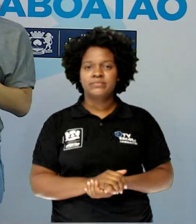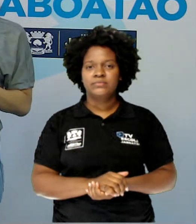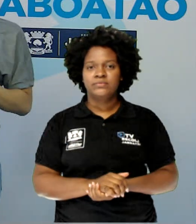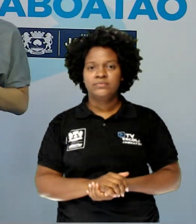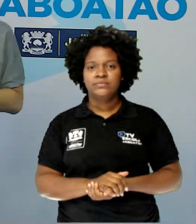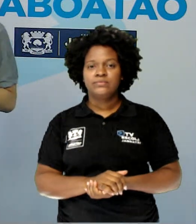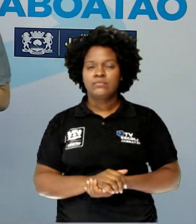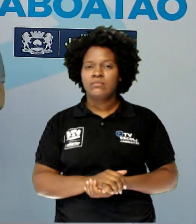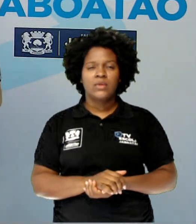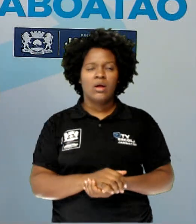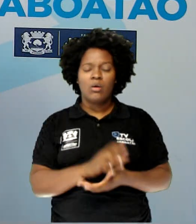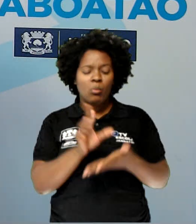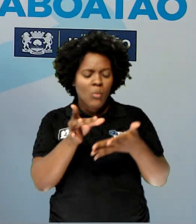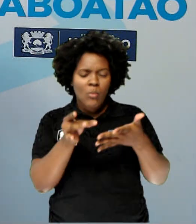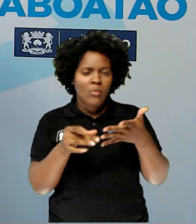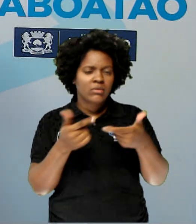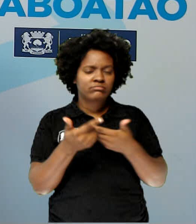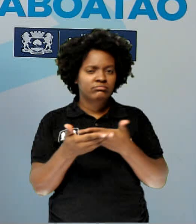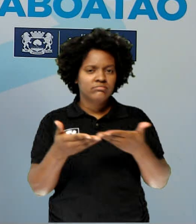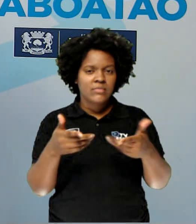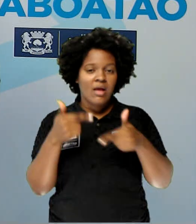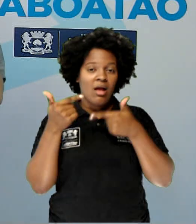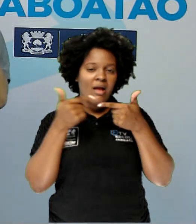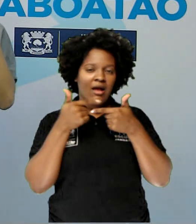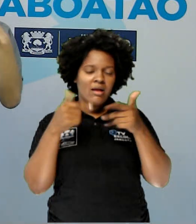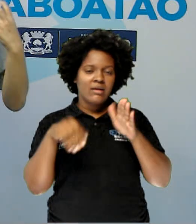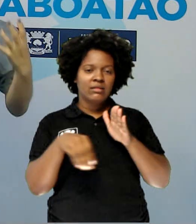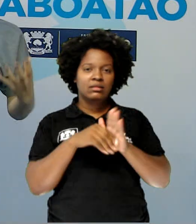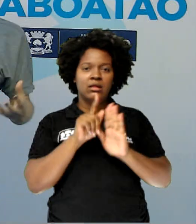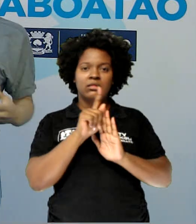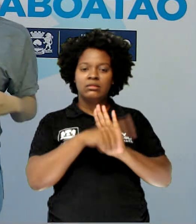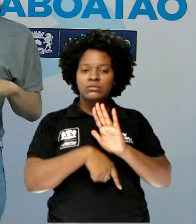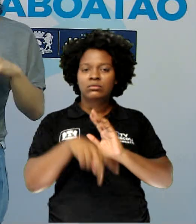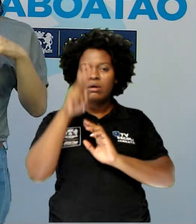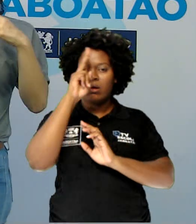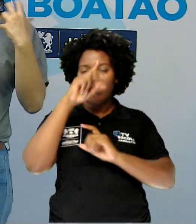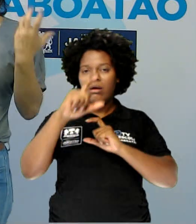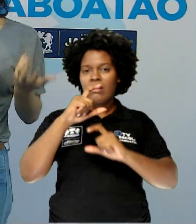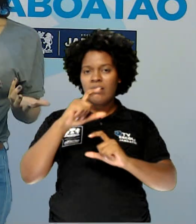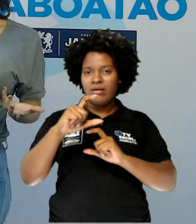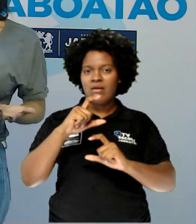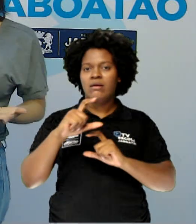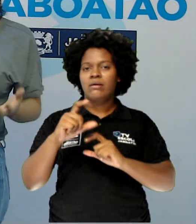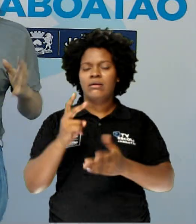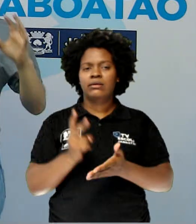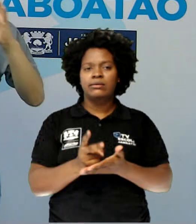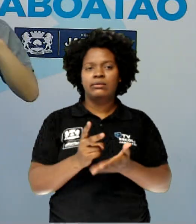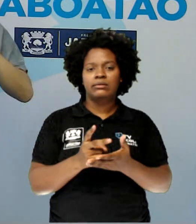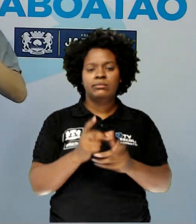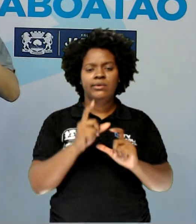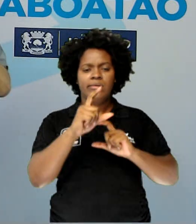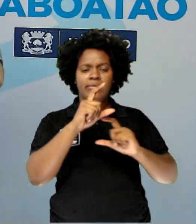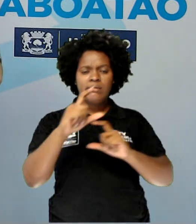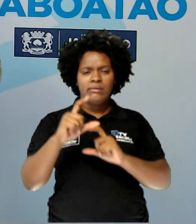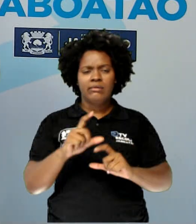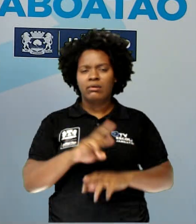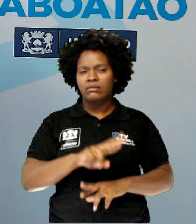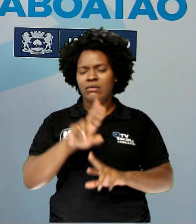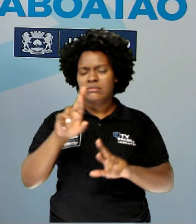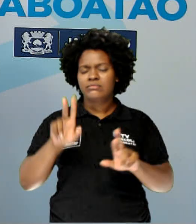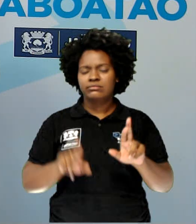Um detalhe para vocês, o humor dentro do gênero histórias em quadrinhos, também na charge ou no cartoon,